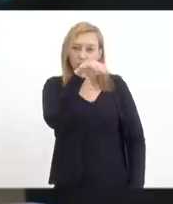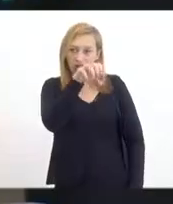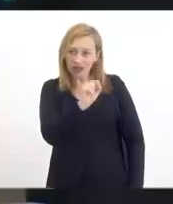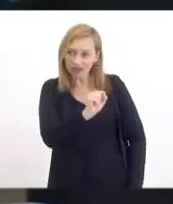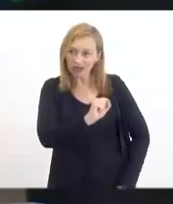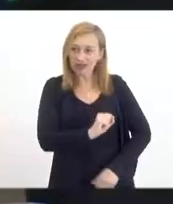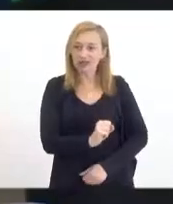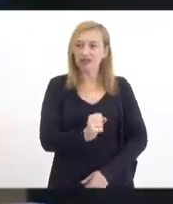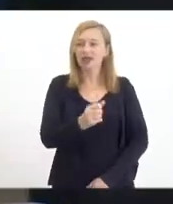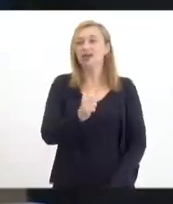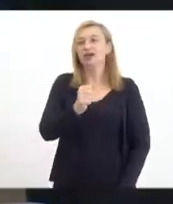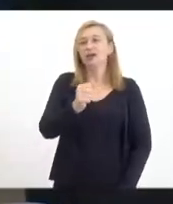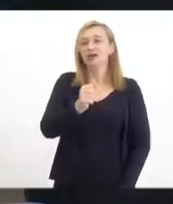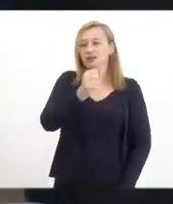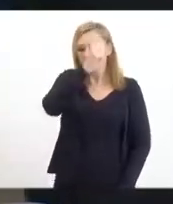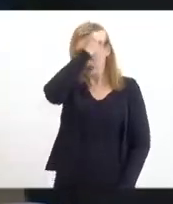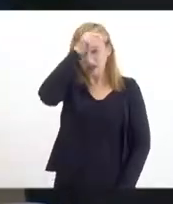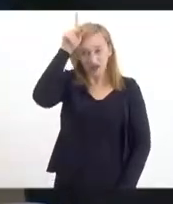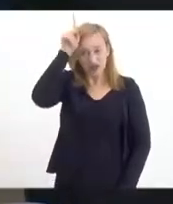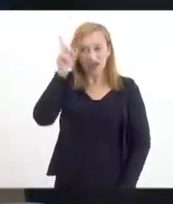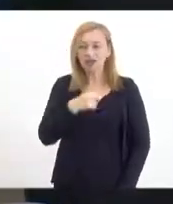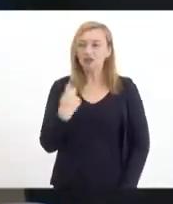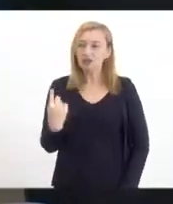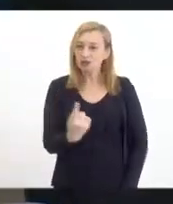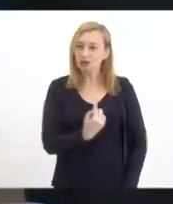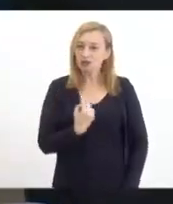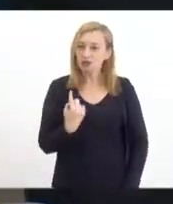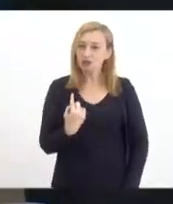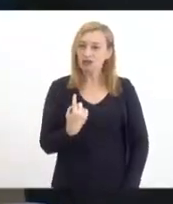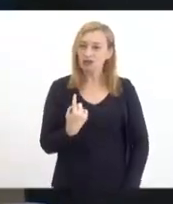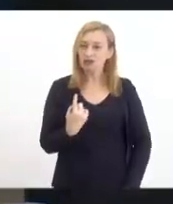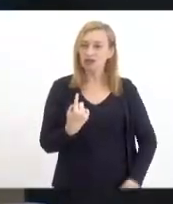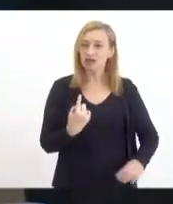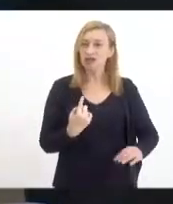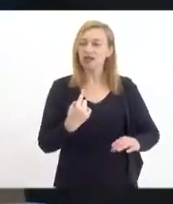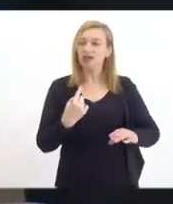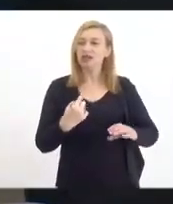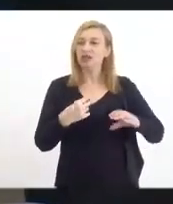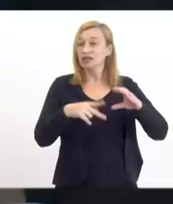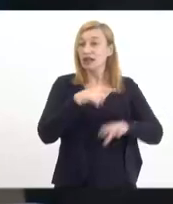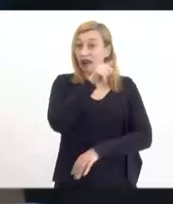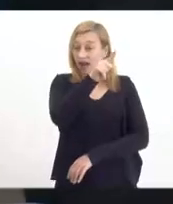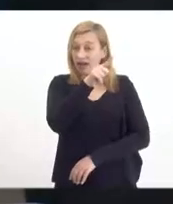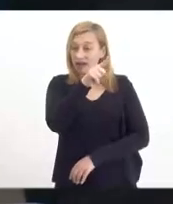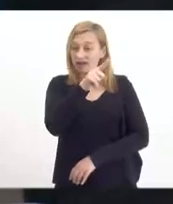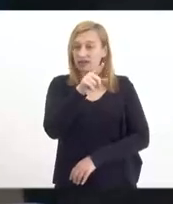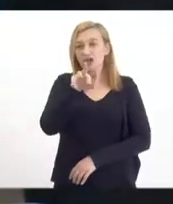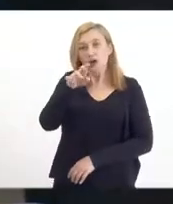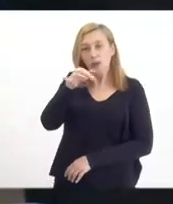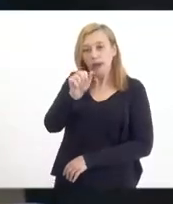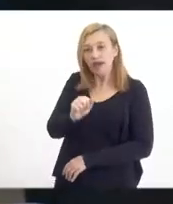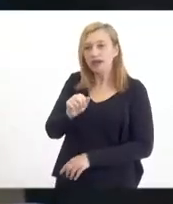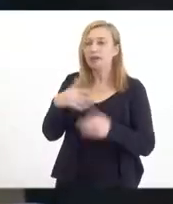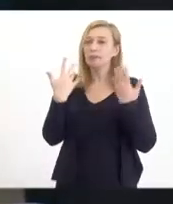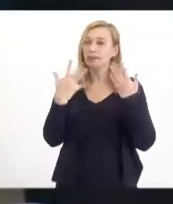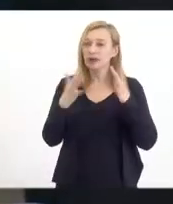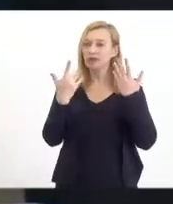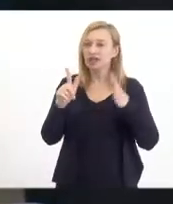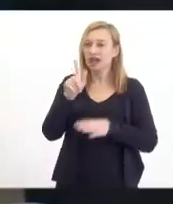prefeito da nossa sede lá, seropédica. Parabenizar a Geisa